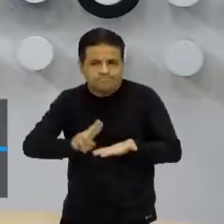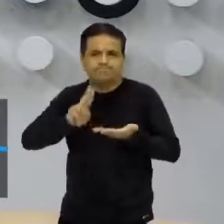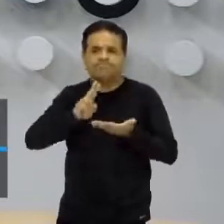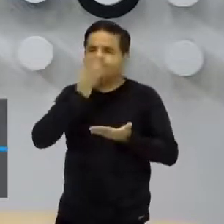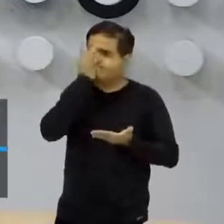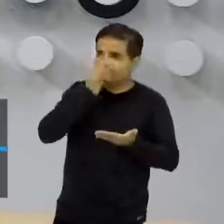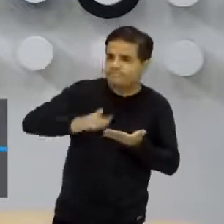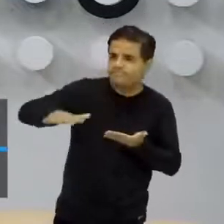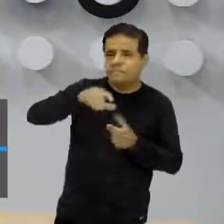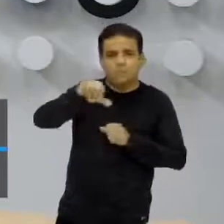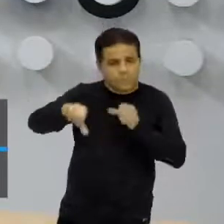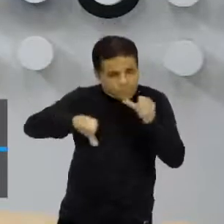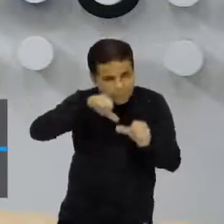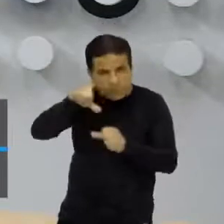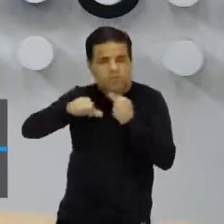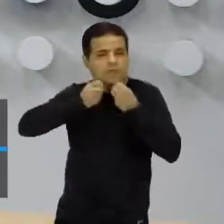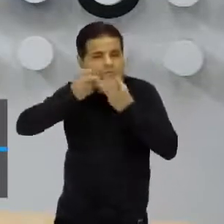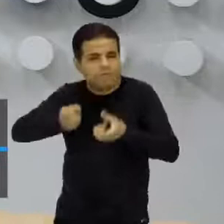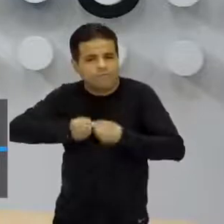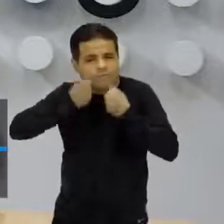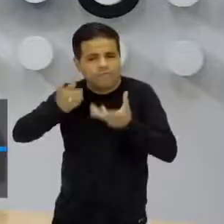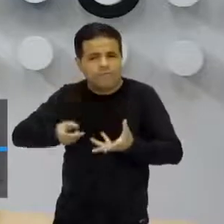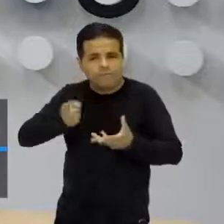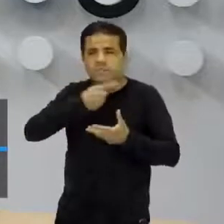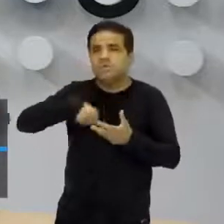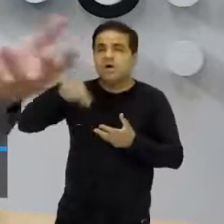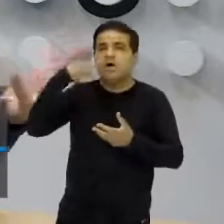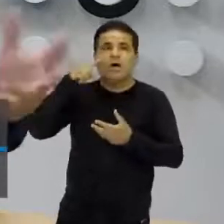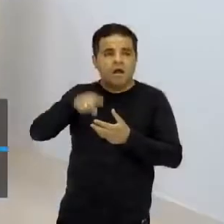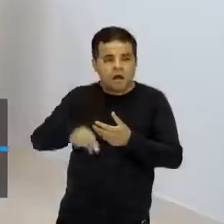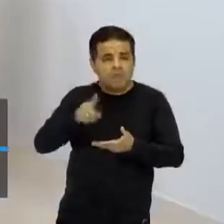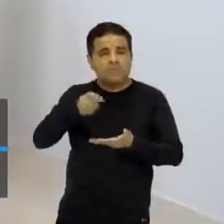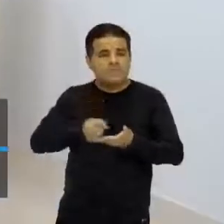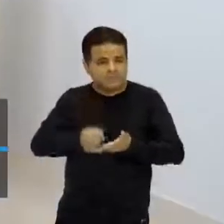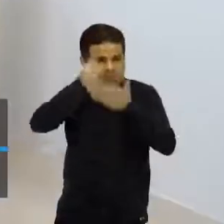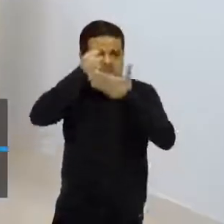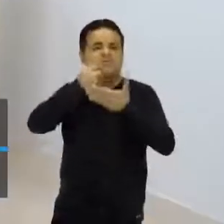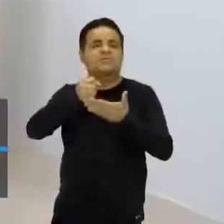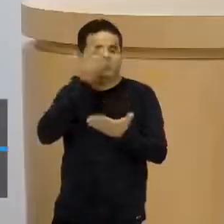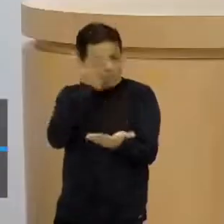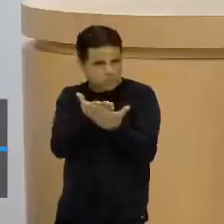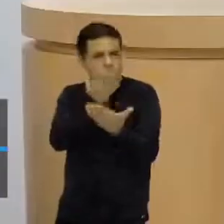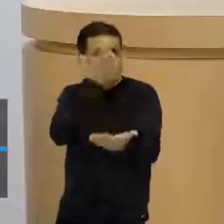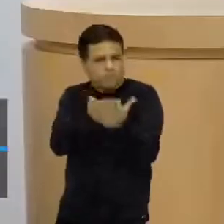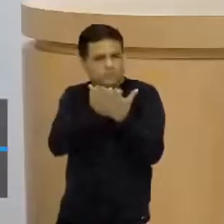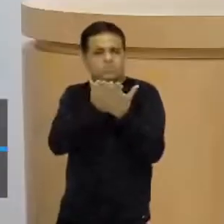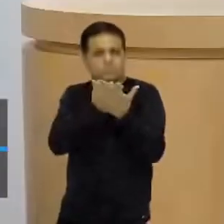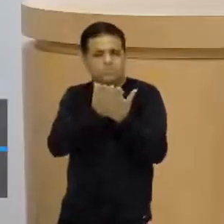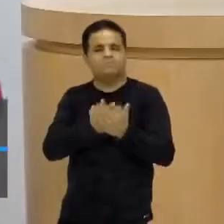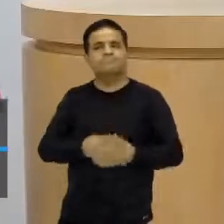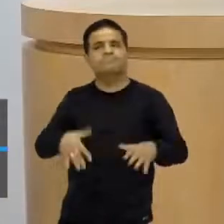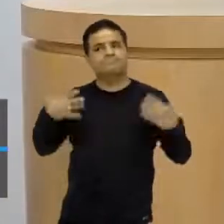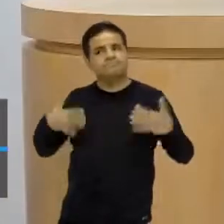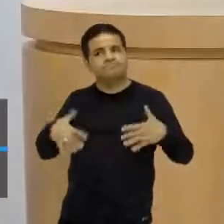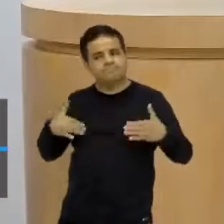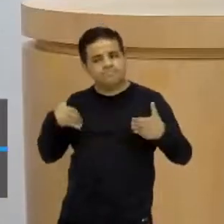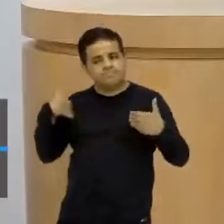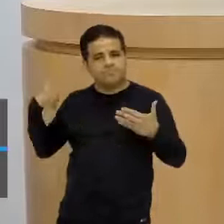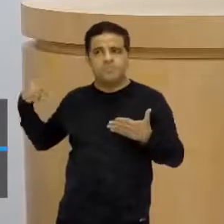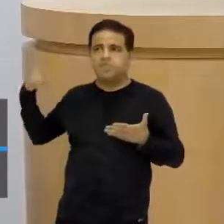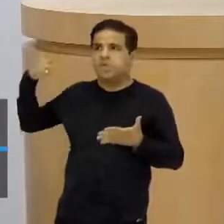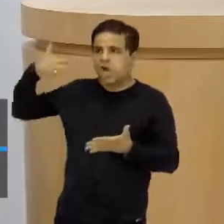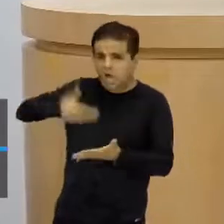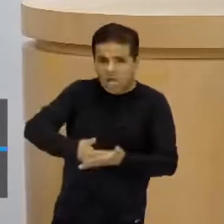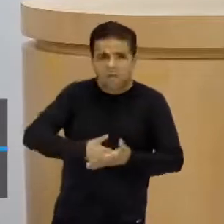o pessoal trocando informações sobre o que nós estamos... O que você está levantando, É, verdade, então. Voltando, a gente tem um grande